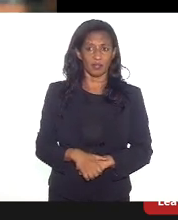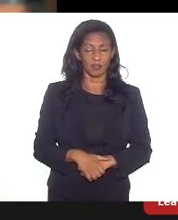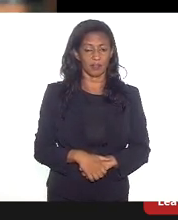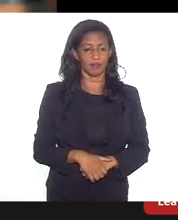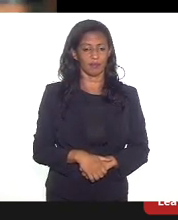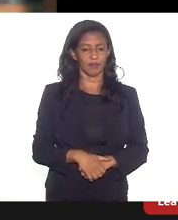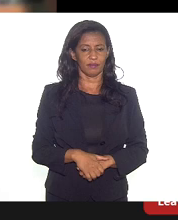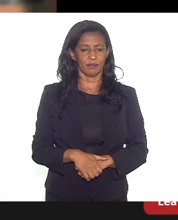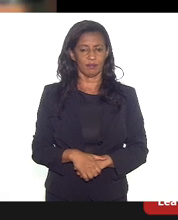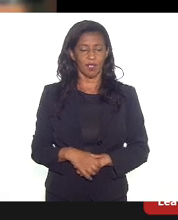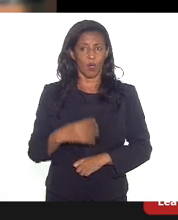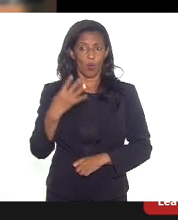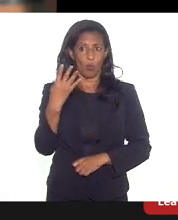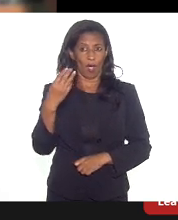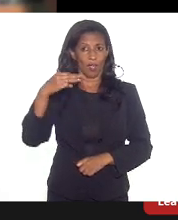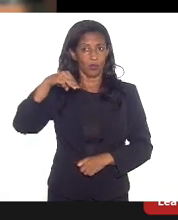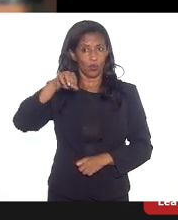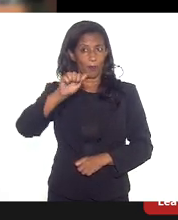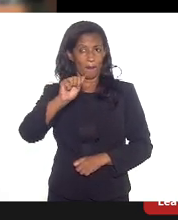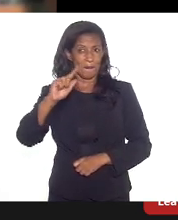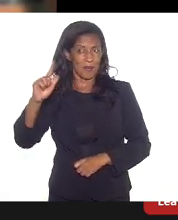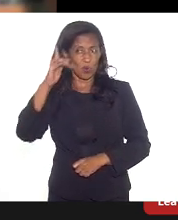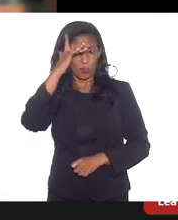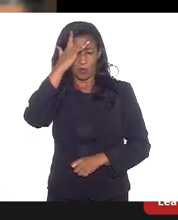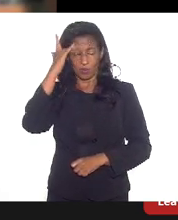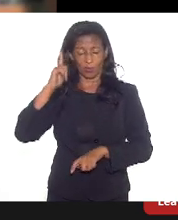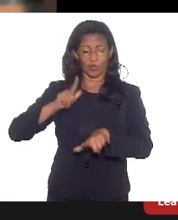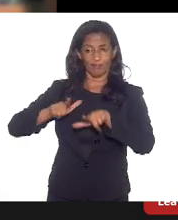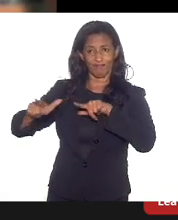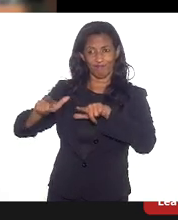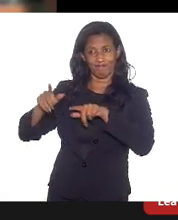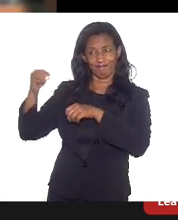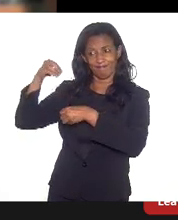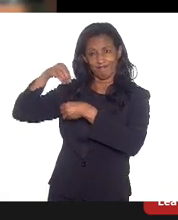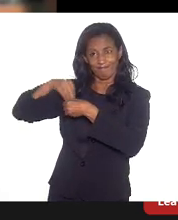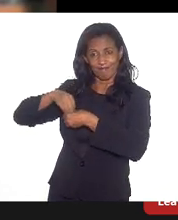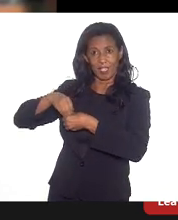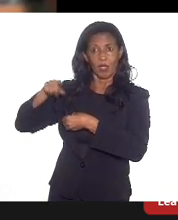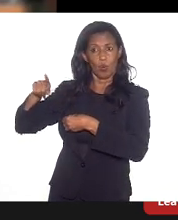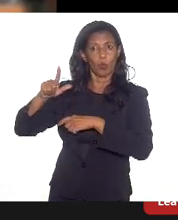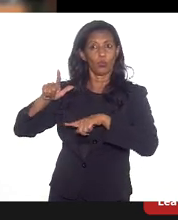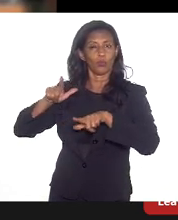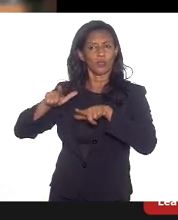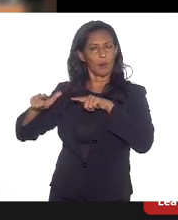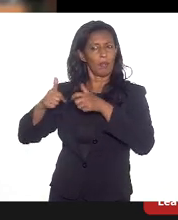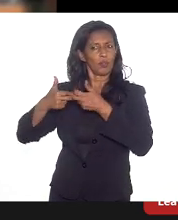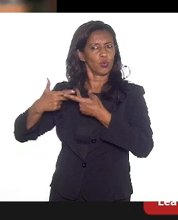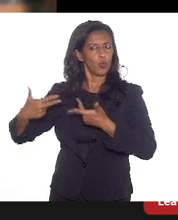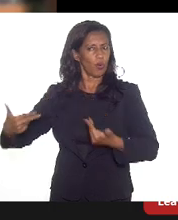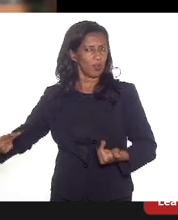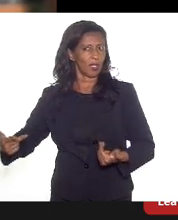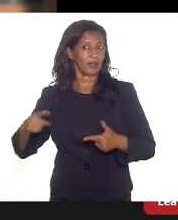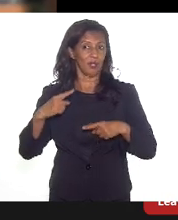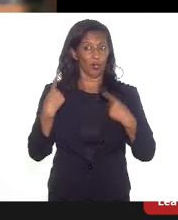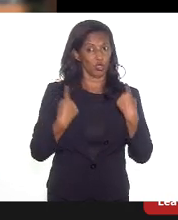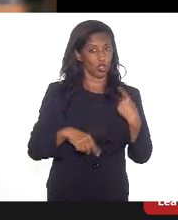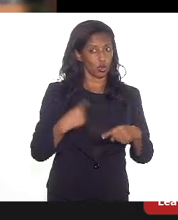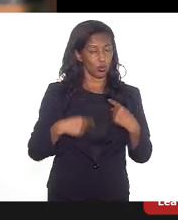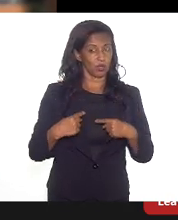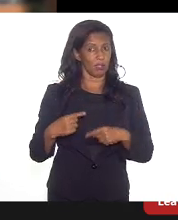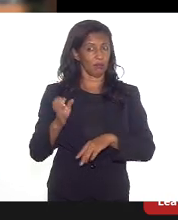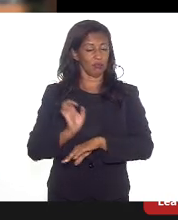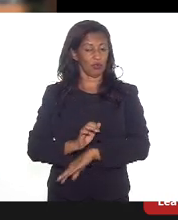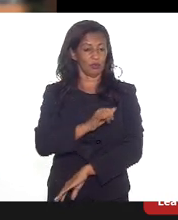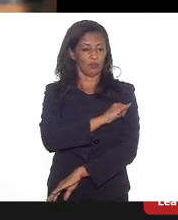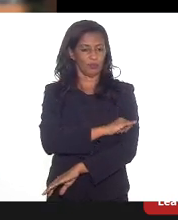Vilaia, 4 mil trabalhadores estão na indústria, esse emprego de qualidade, então, a discussão do Rio de Janeiro que